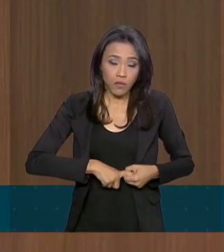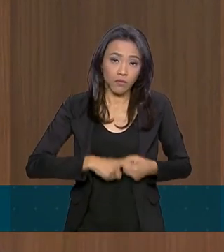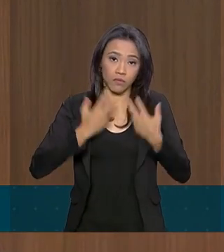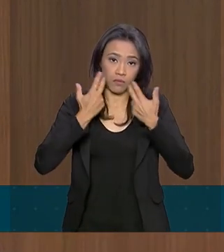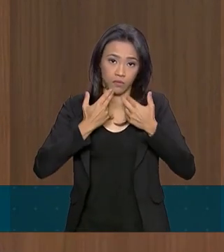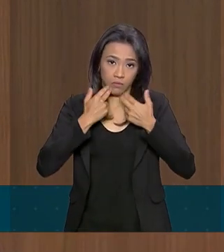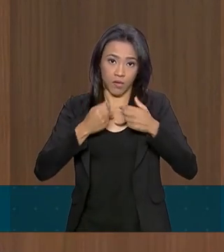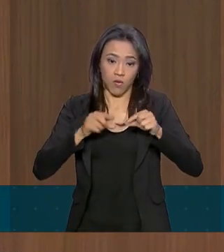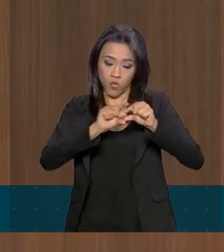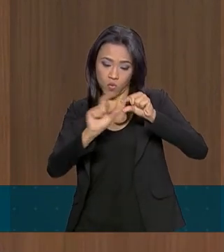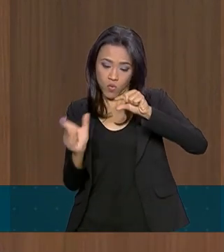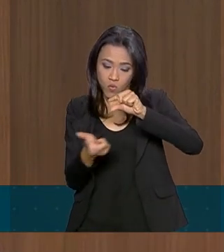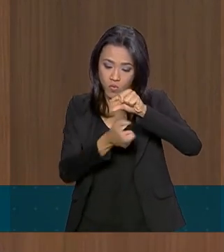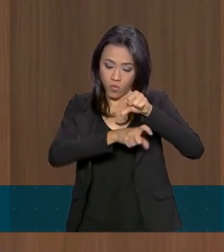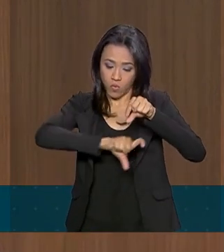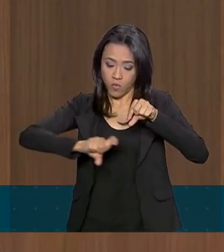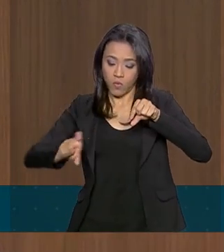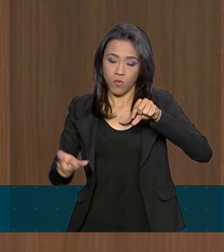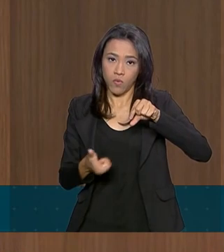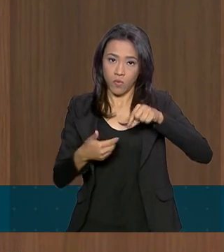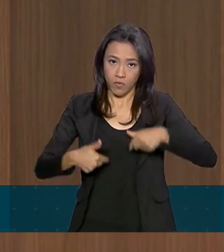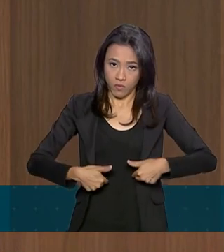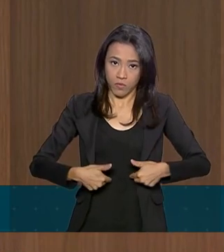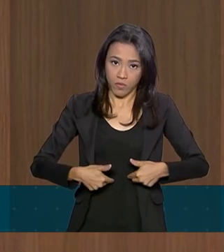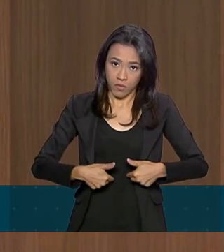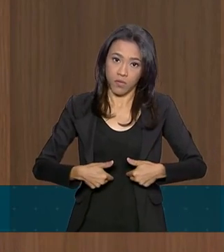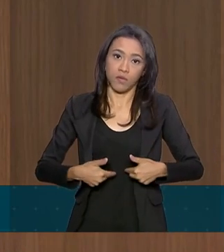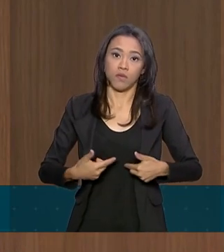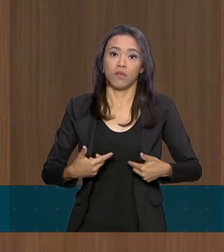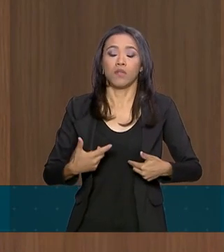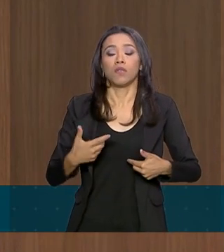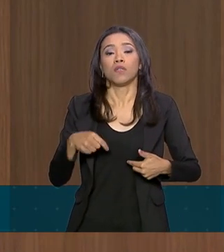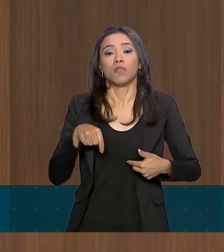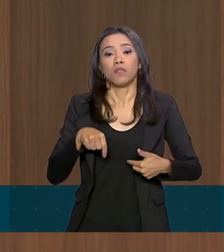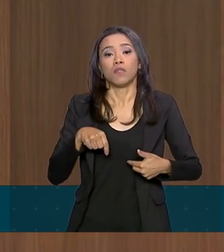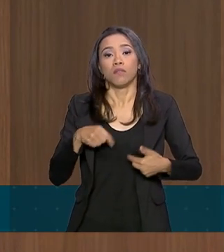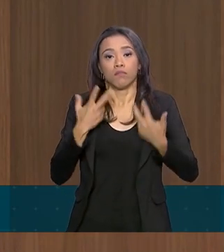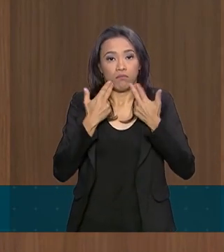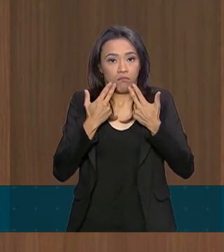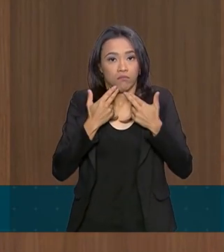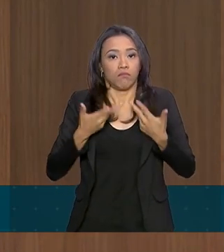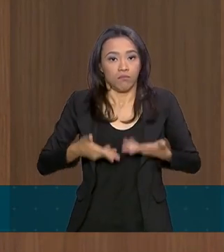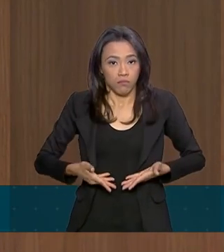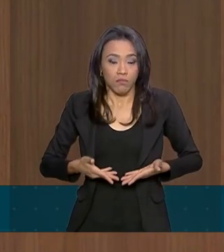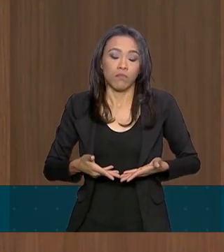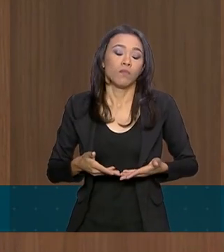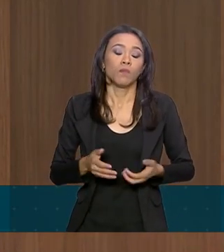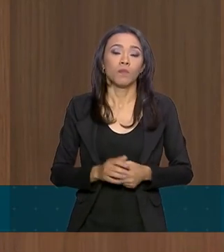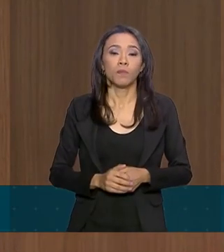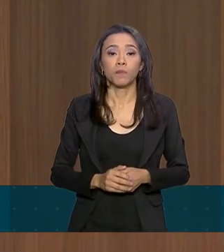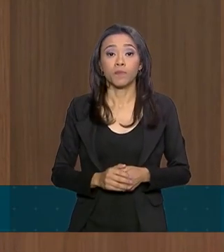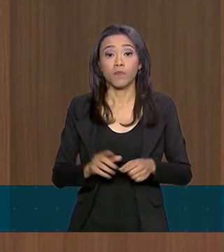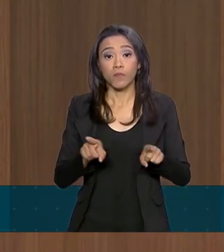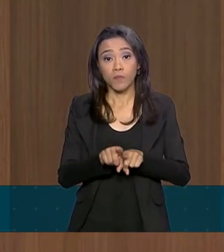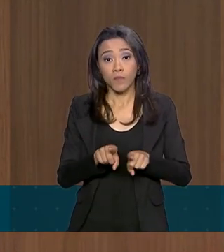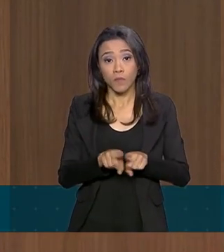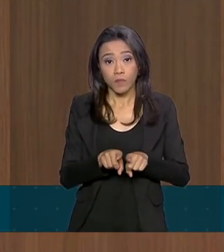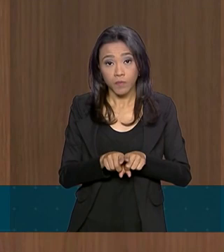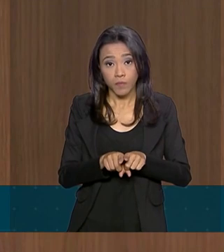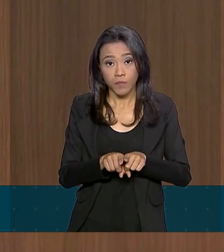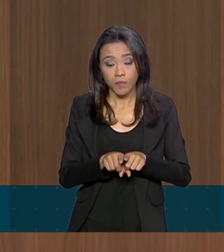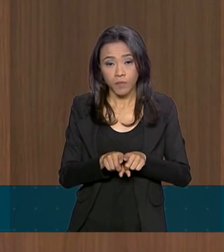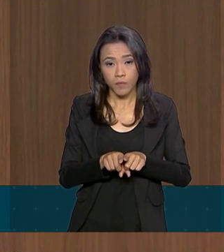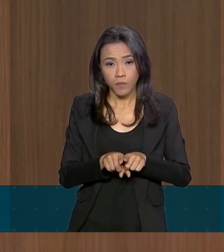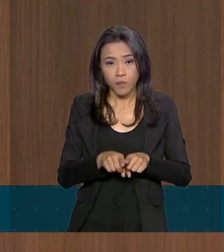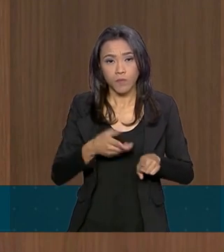está pegando o material hidroaéreo e o material de sonda gástrica que